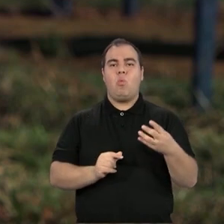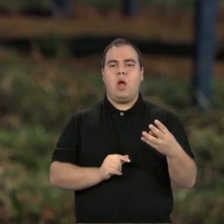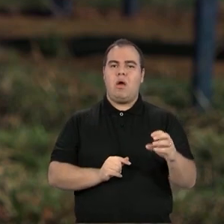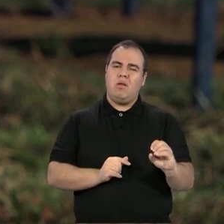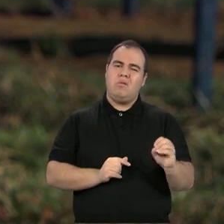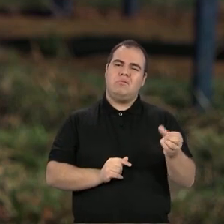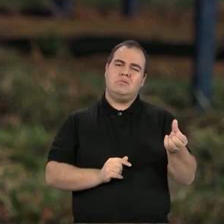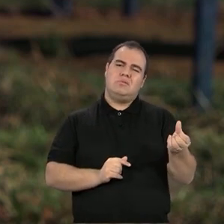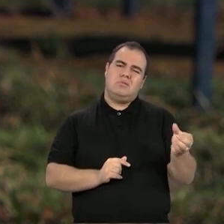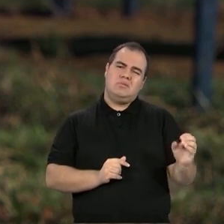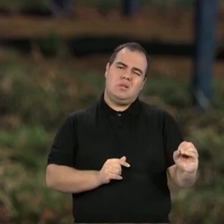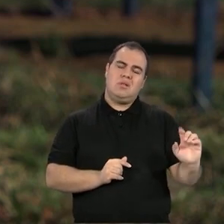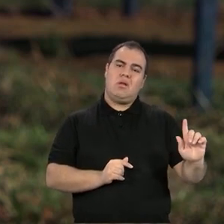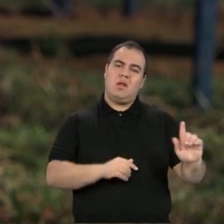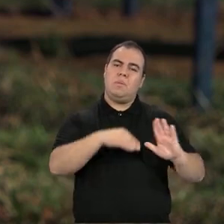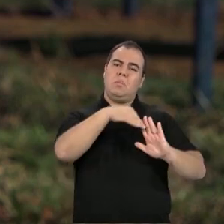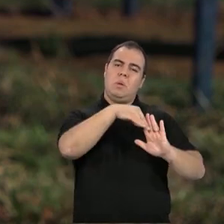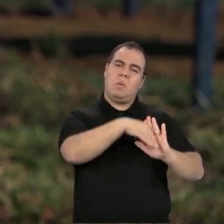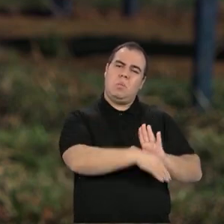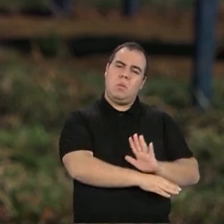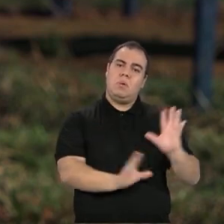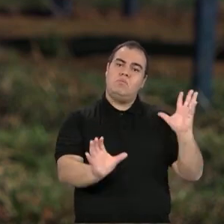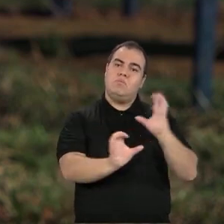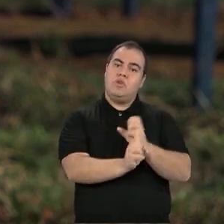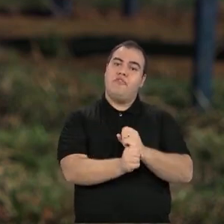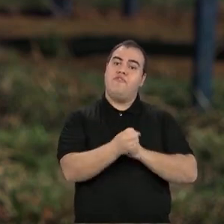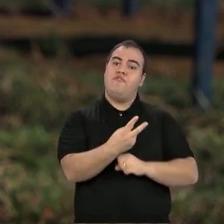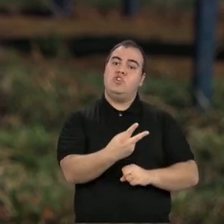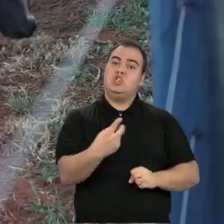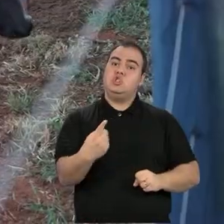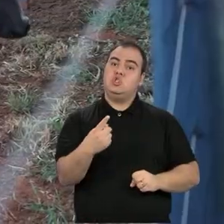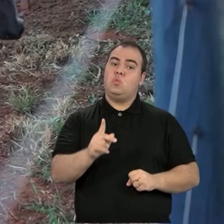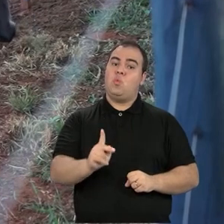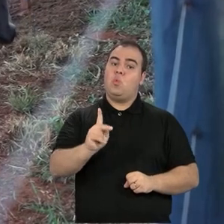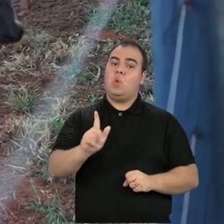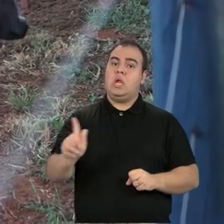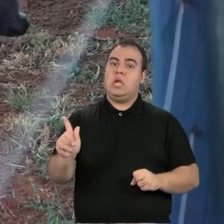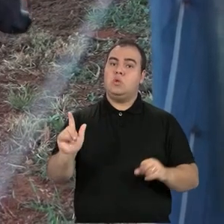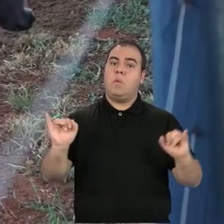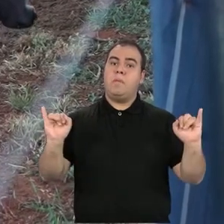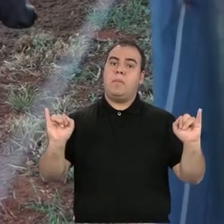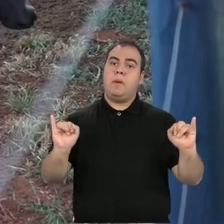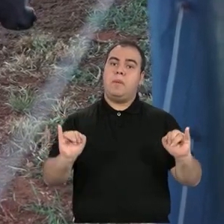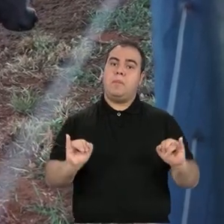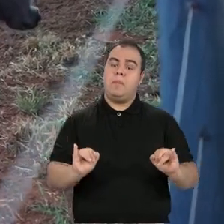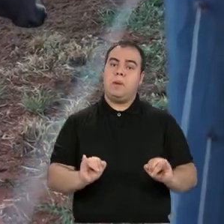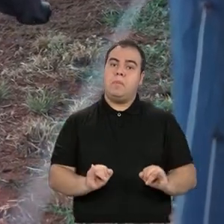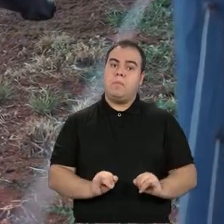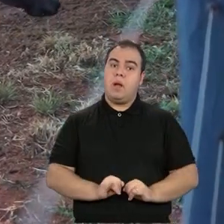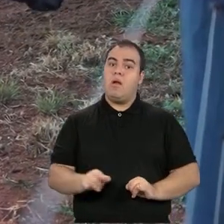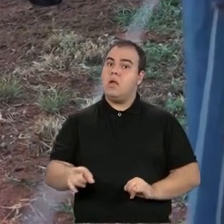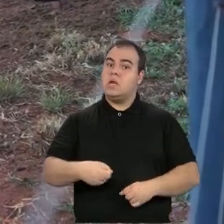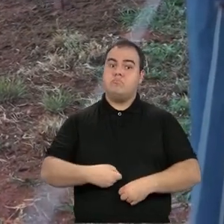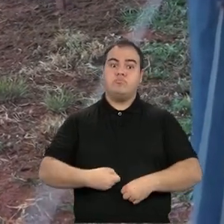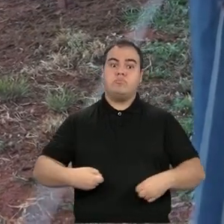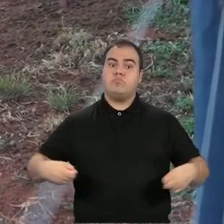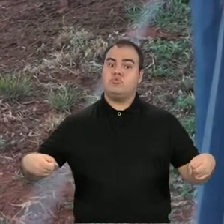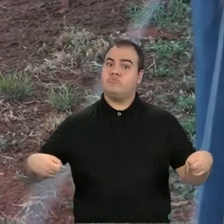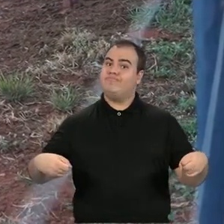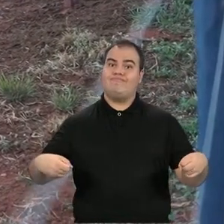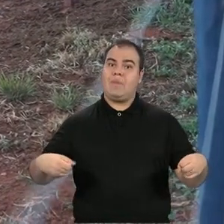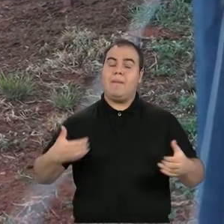Isso vai culminar, no final de um ano, em 21 quilos de perda de peso, o que o animal não deixou, deixou de ganhar peso,